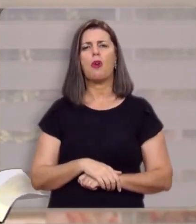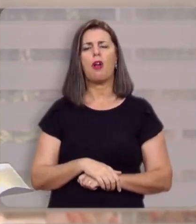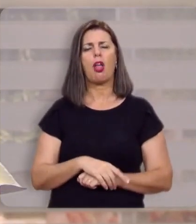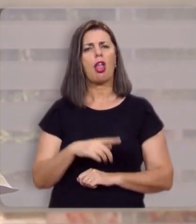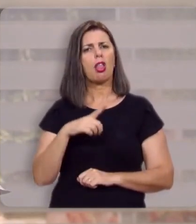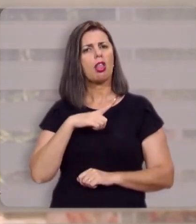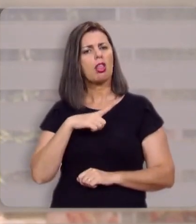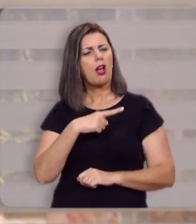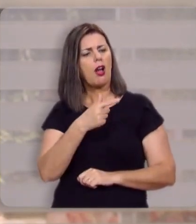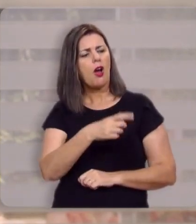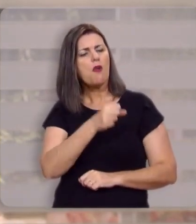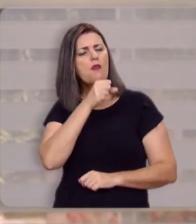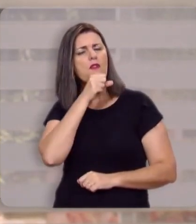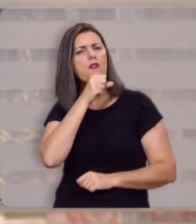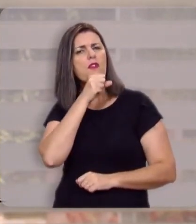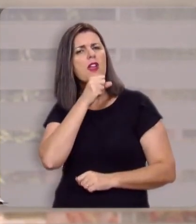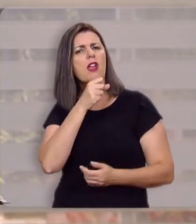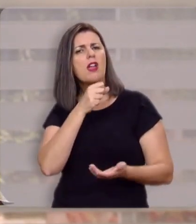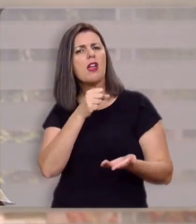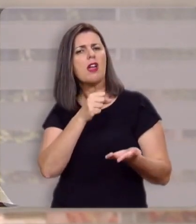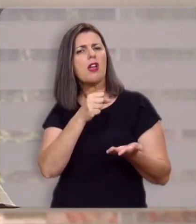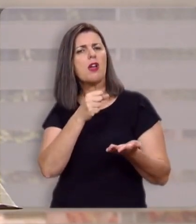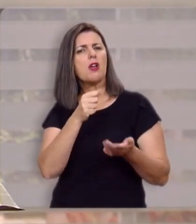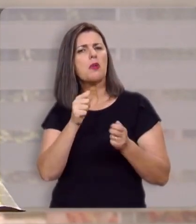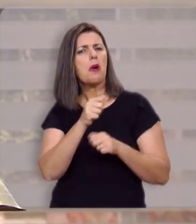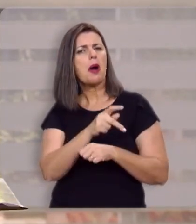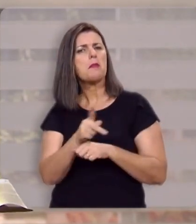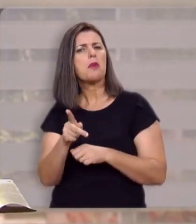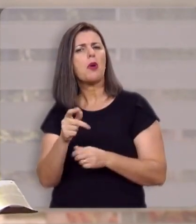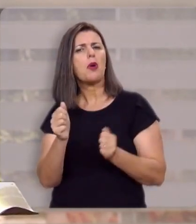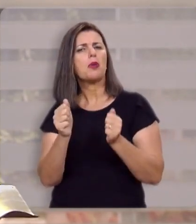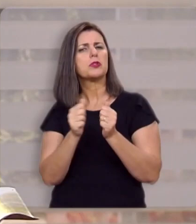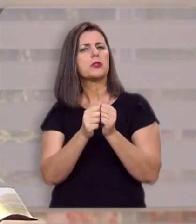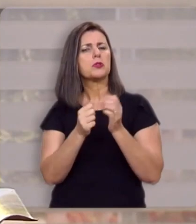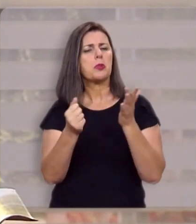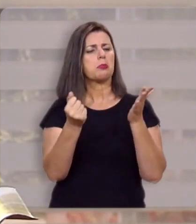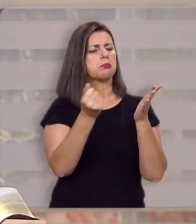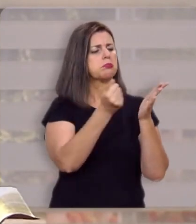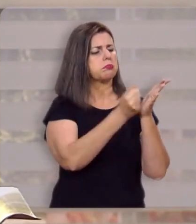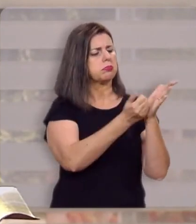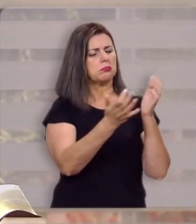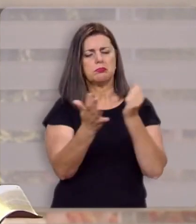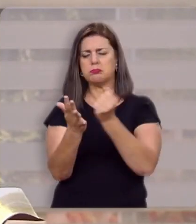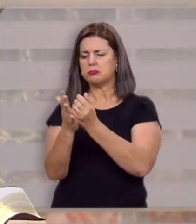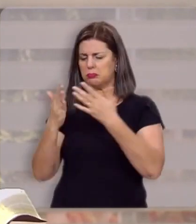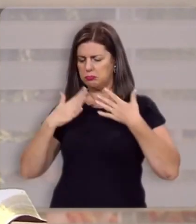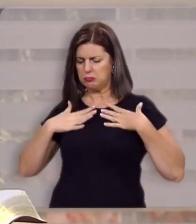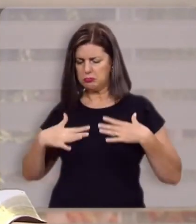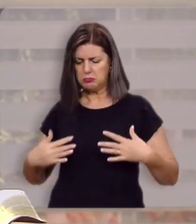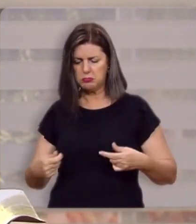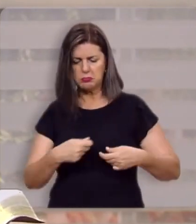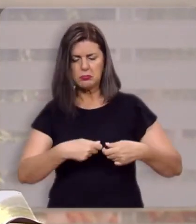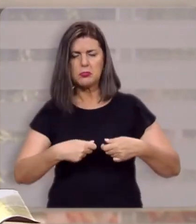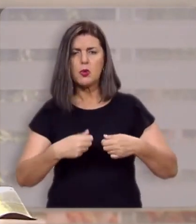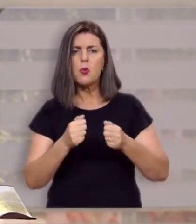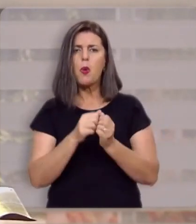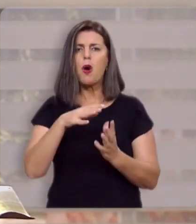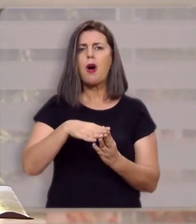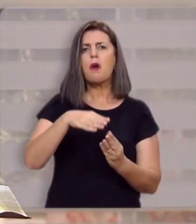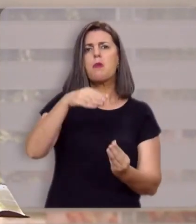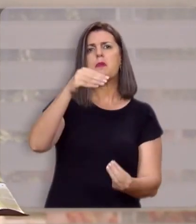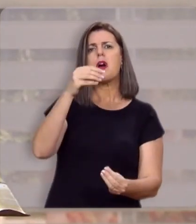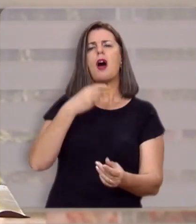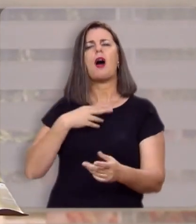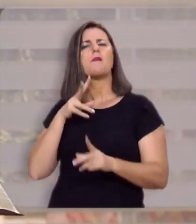E está lá o velho apóstolo, com as cicatrizes no corpo, mas com a alma